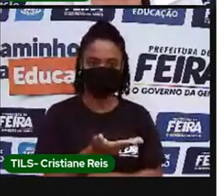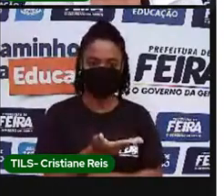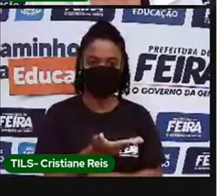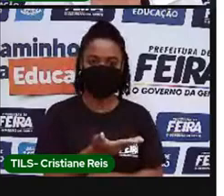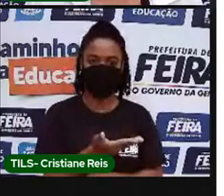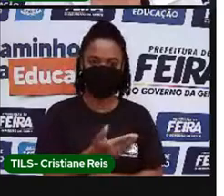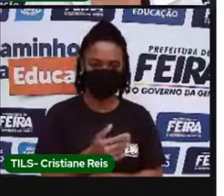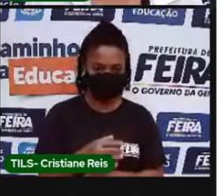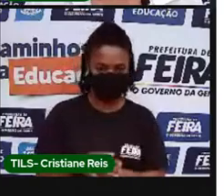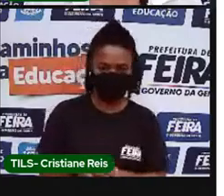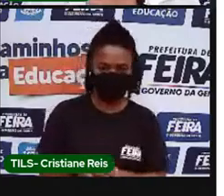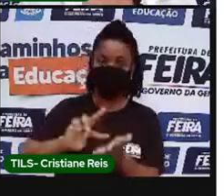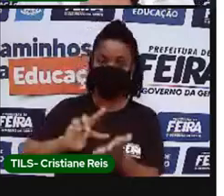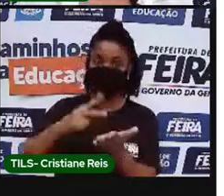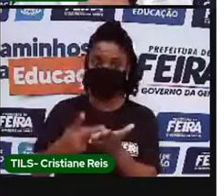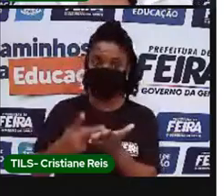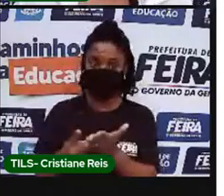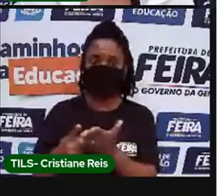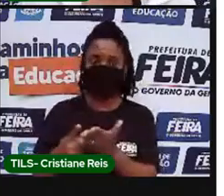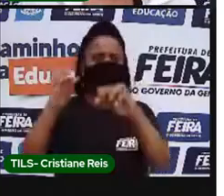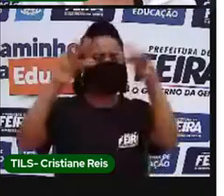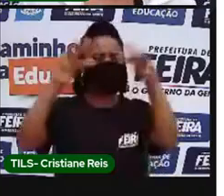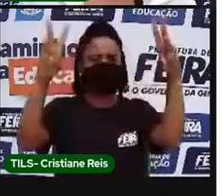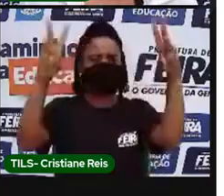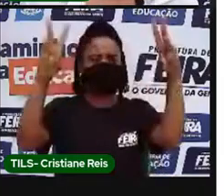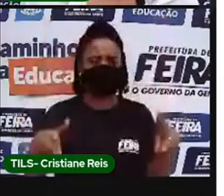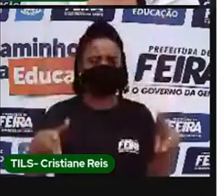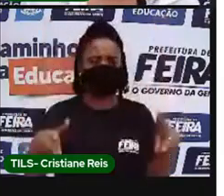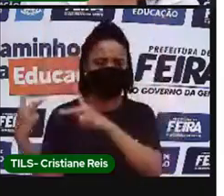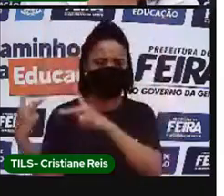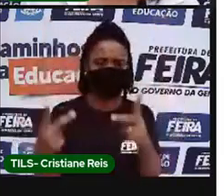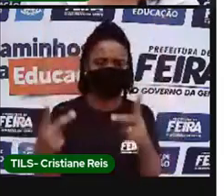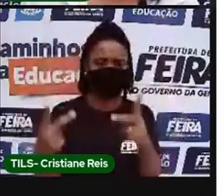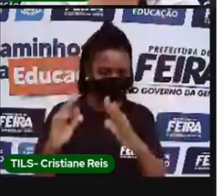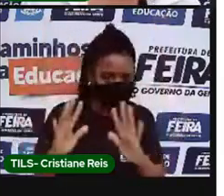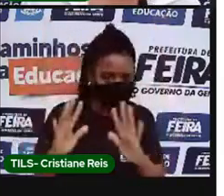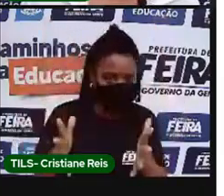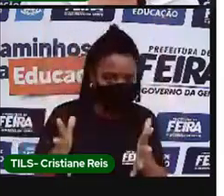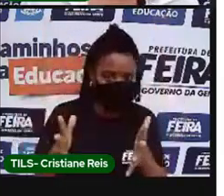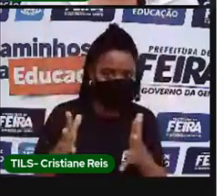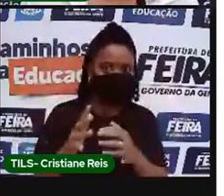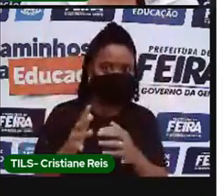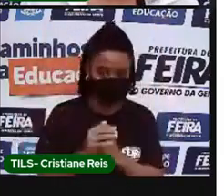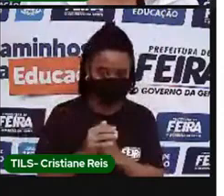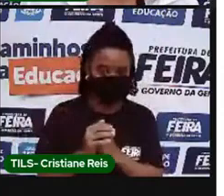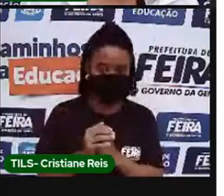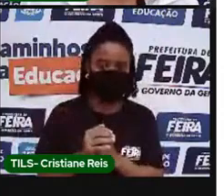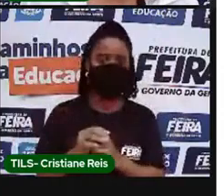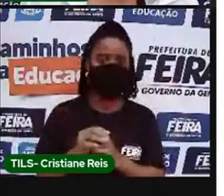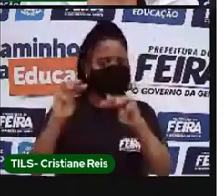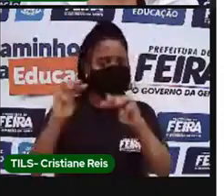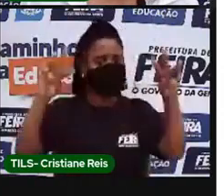O que é que nós podemos visualizar lá?